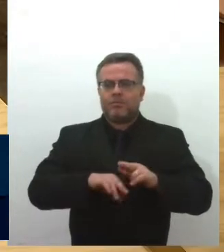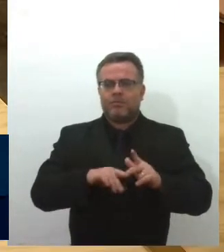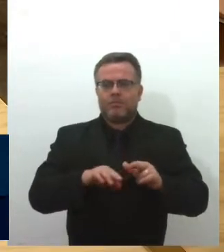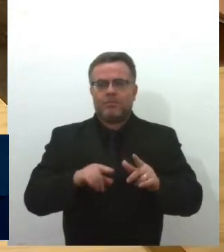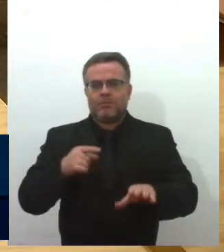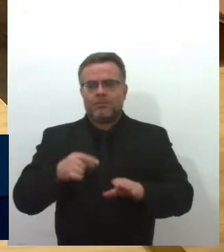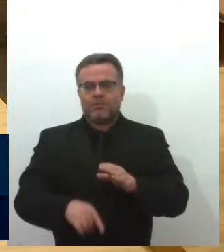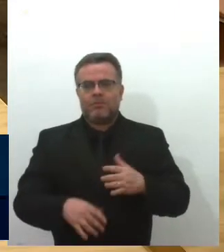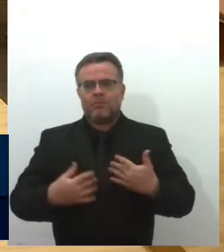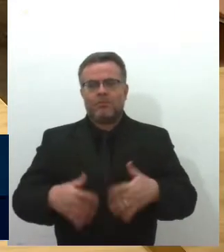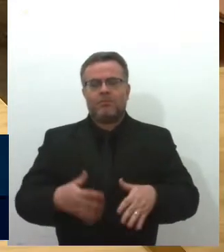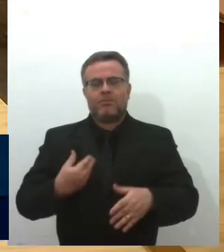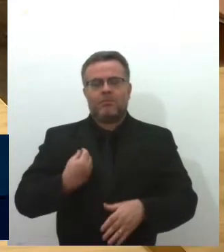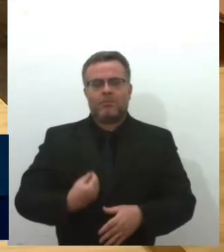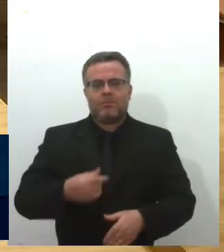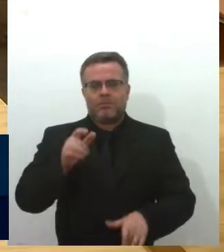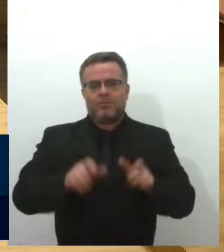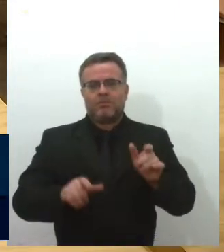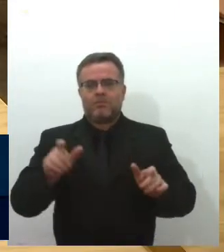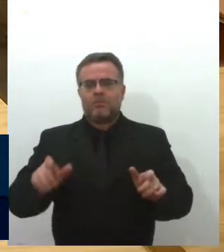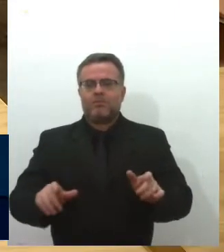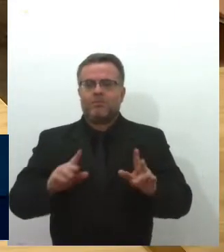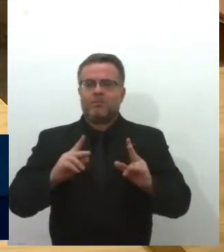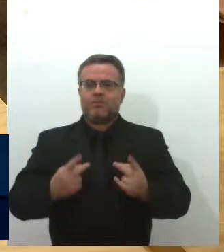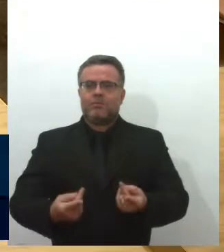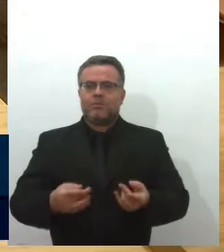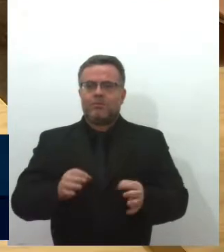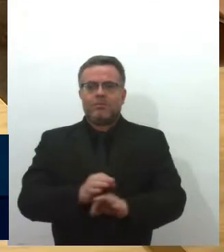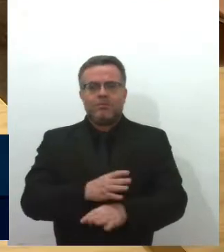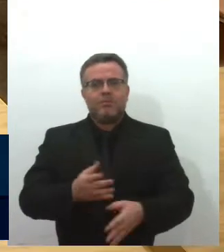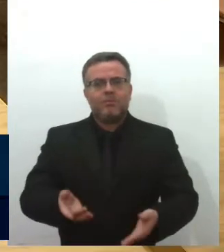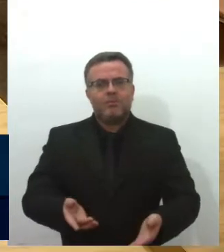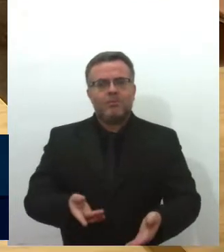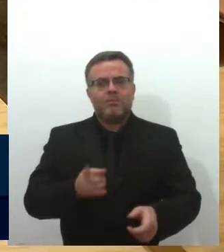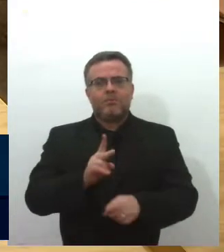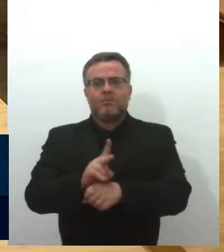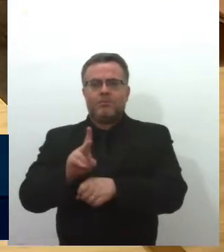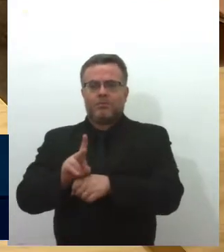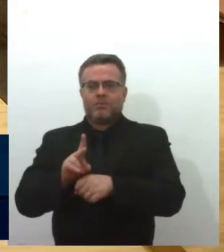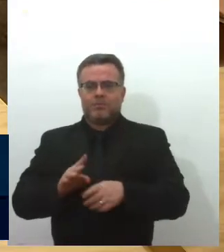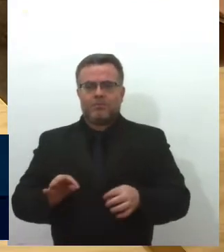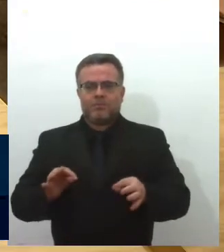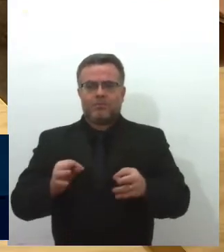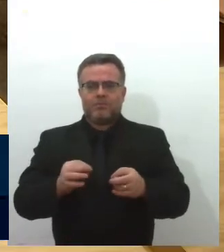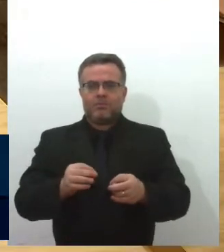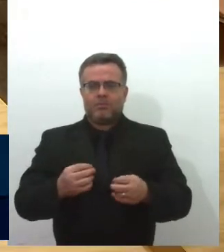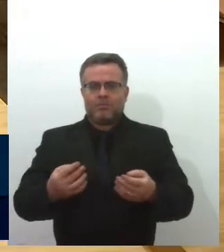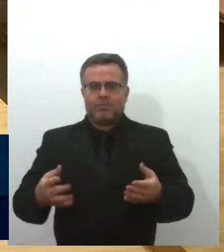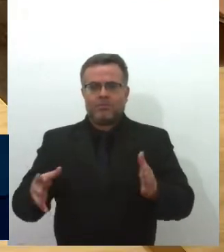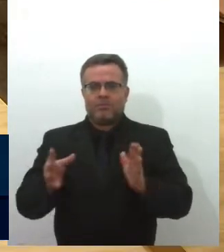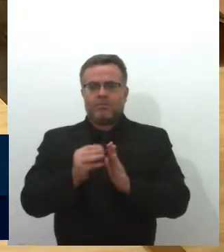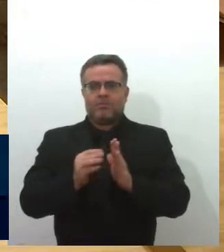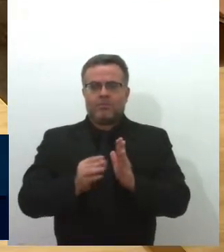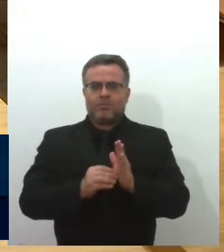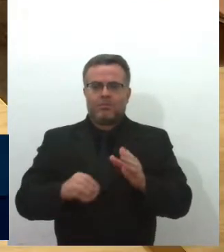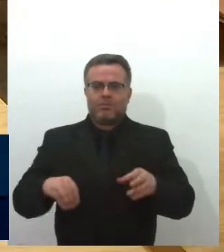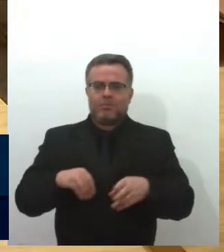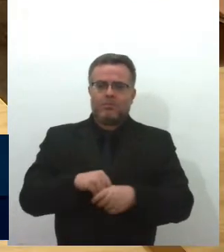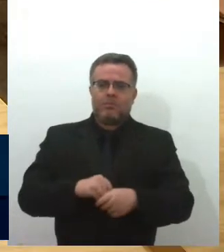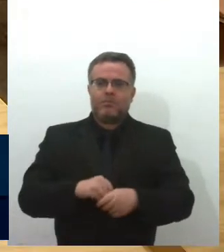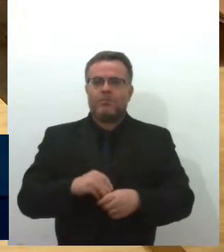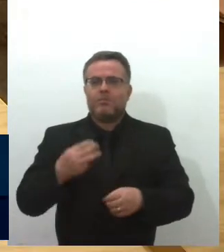ser humano e da importância de buscar atender a todos dentro das condições do município.